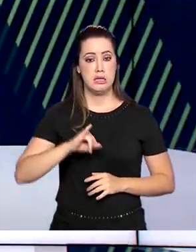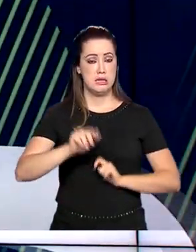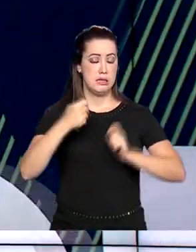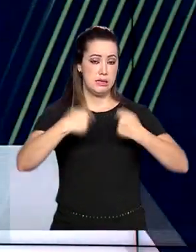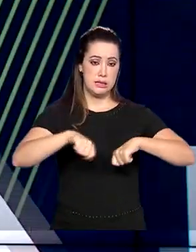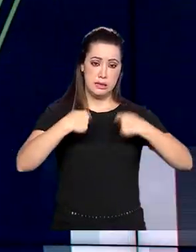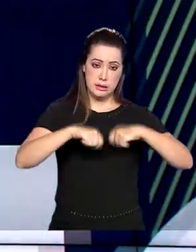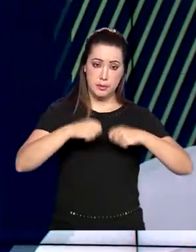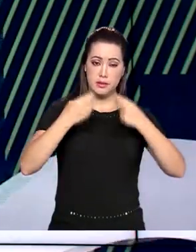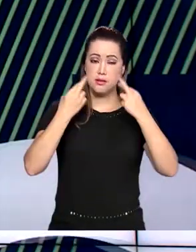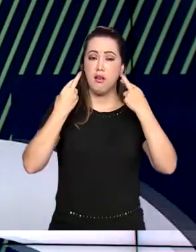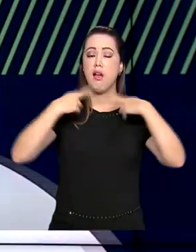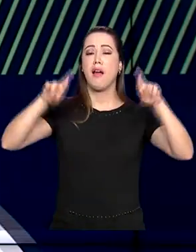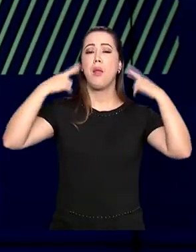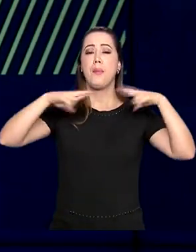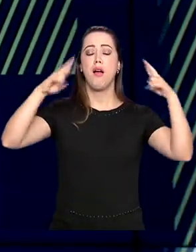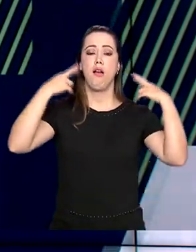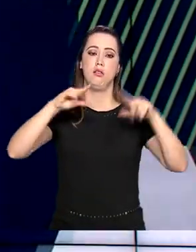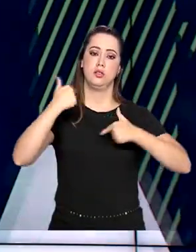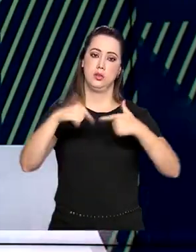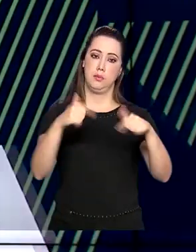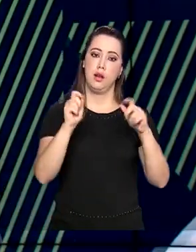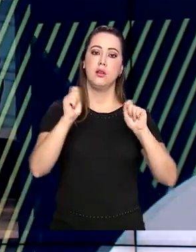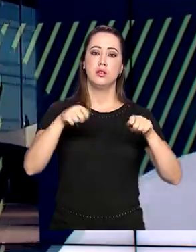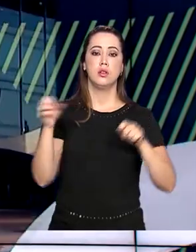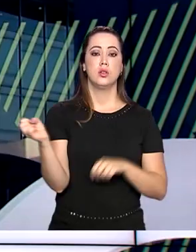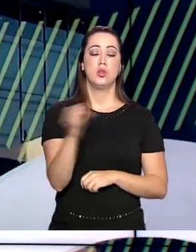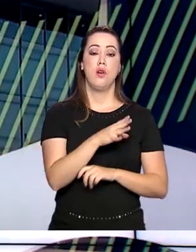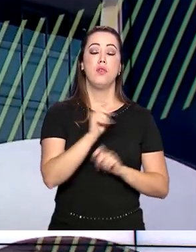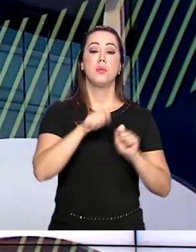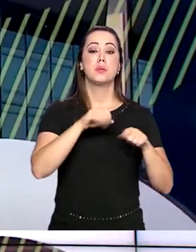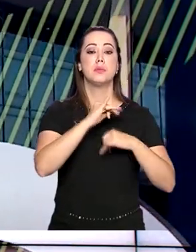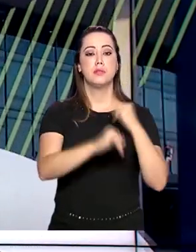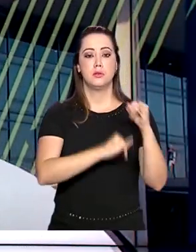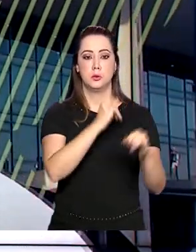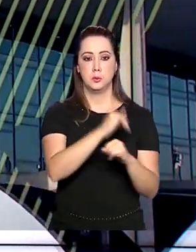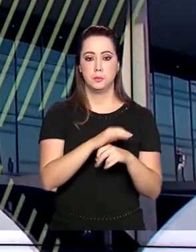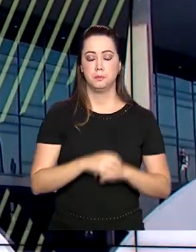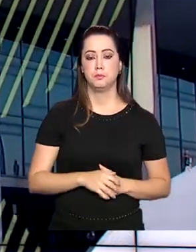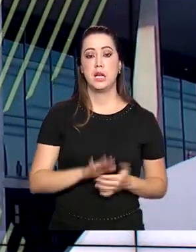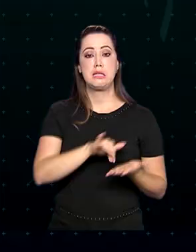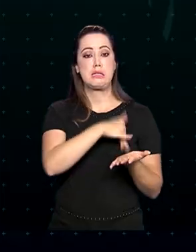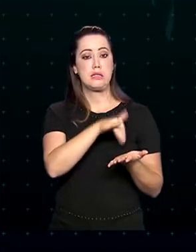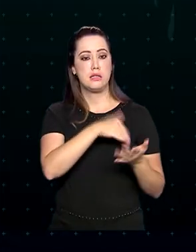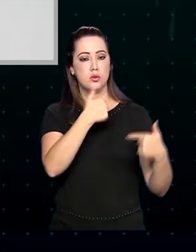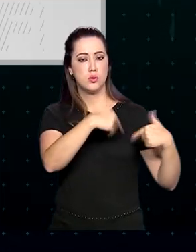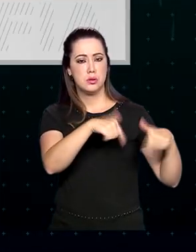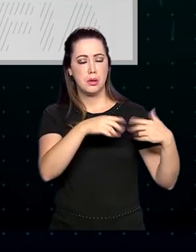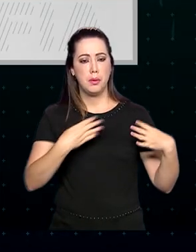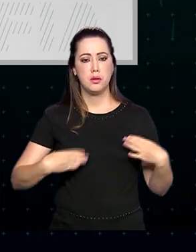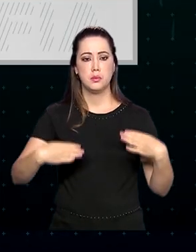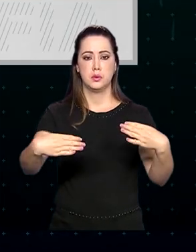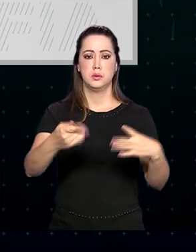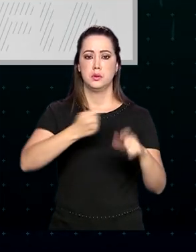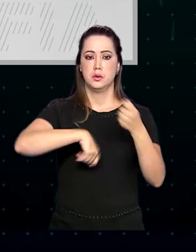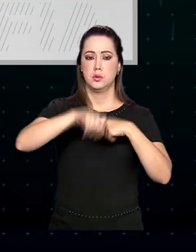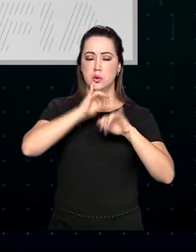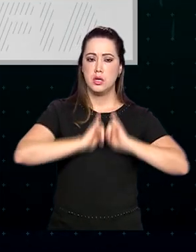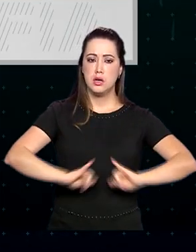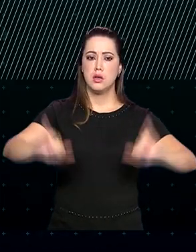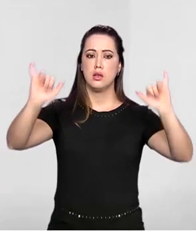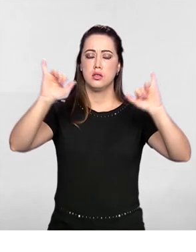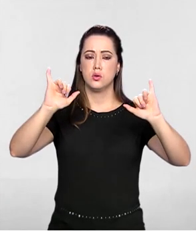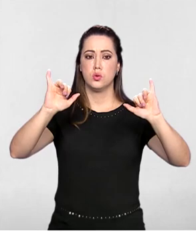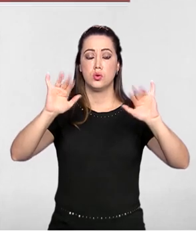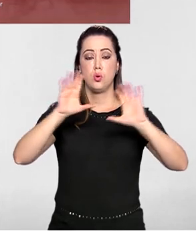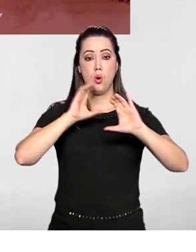fazer uma denúncia trabalhista pode contar com uma nova ferramenta online. A Secretaria de Trabalho do Ministério da Economia lançou um